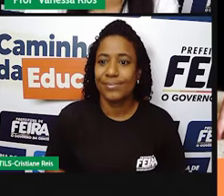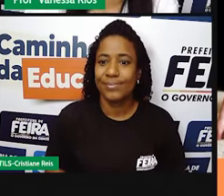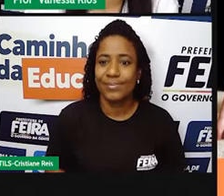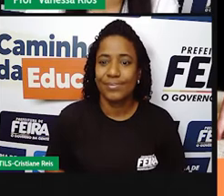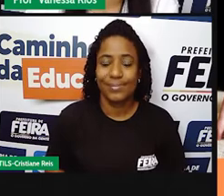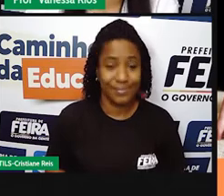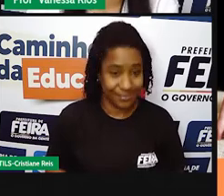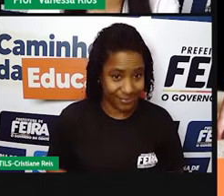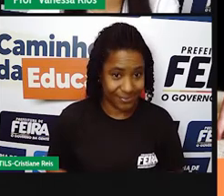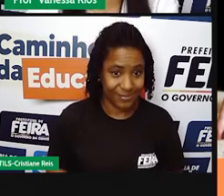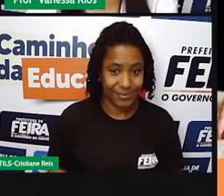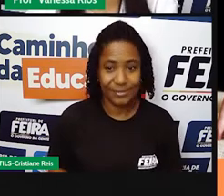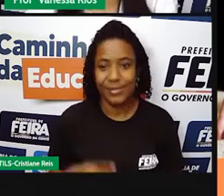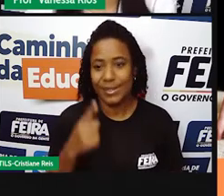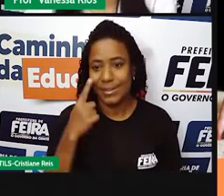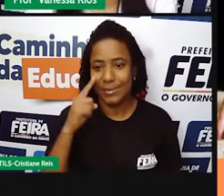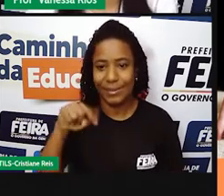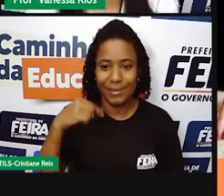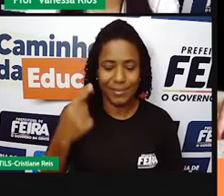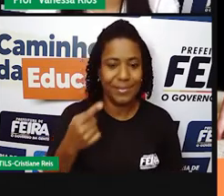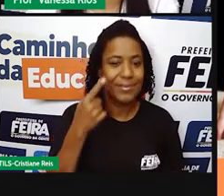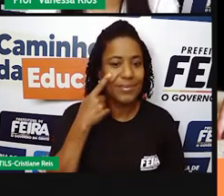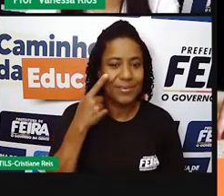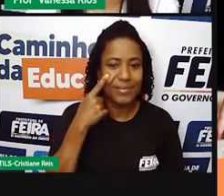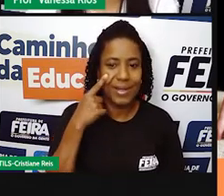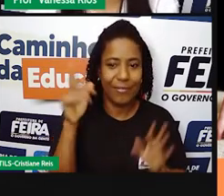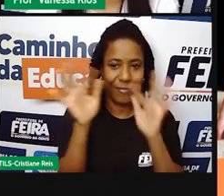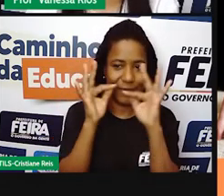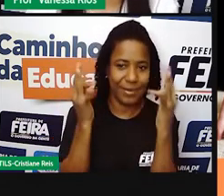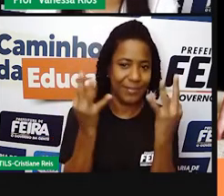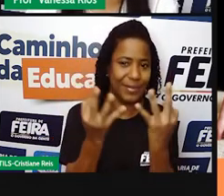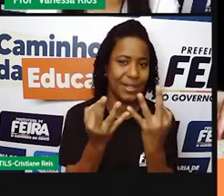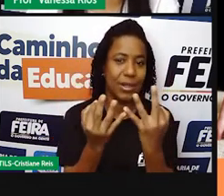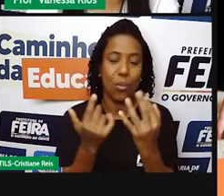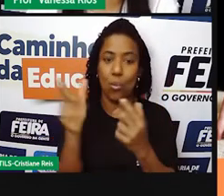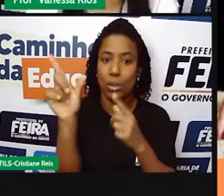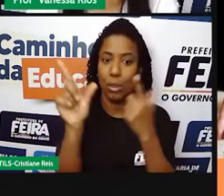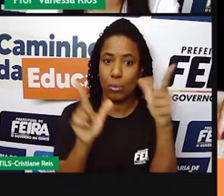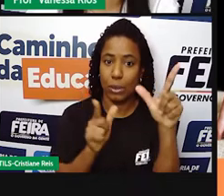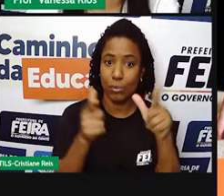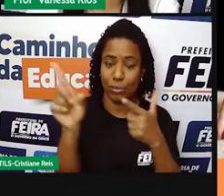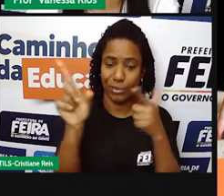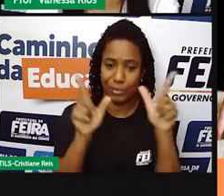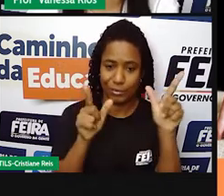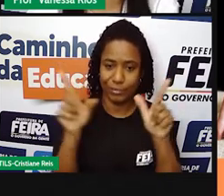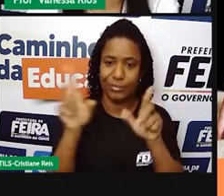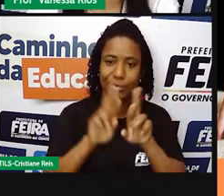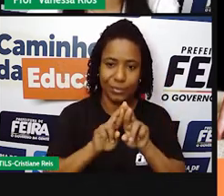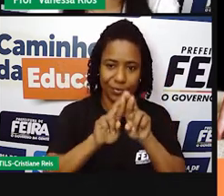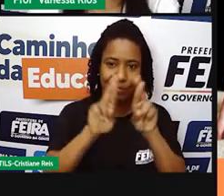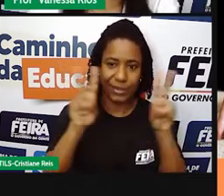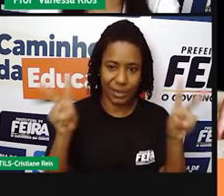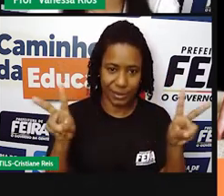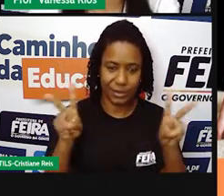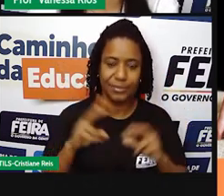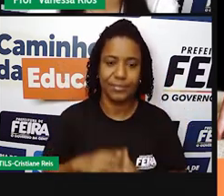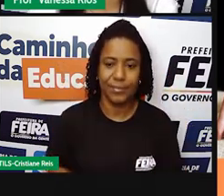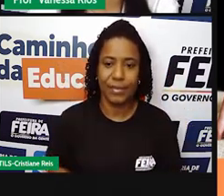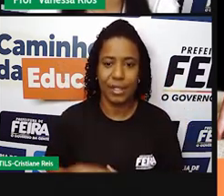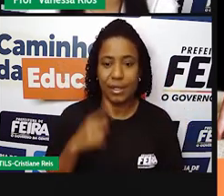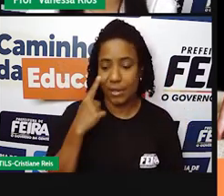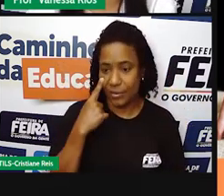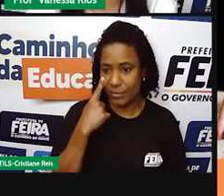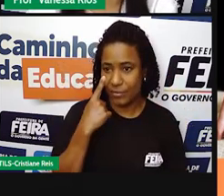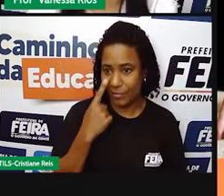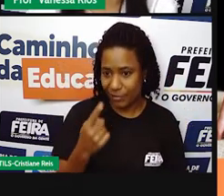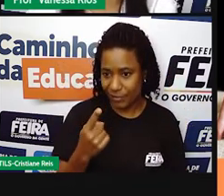E aí, observando as famílias, existem aí alguns questionamentos que são importantes para a gente pensar e refletir, né? Sobre